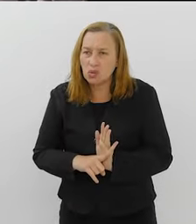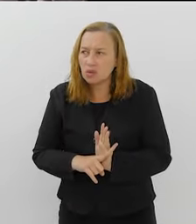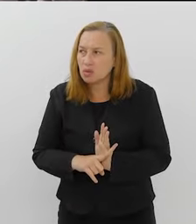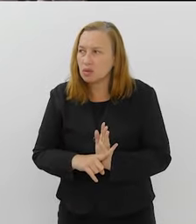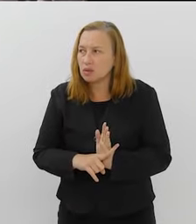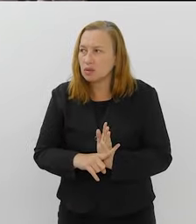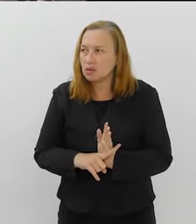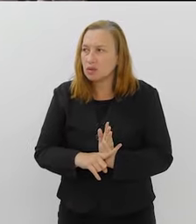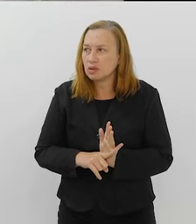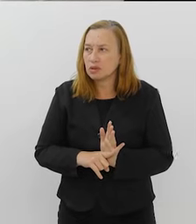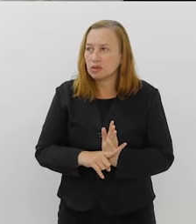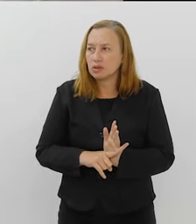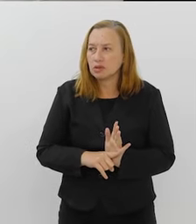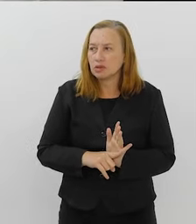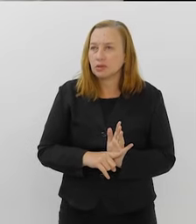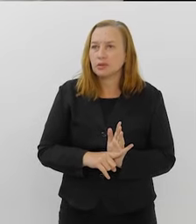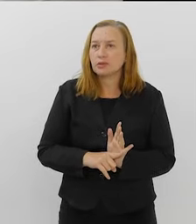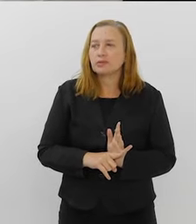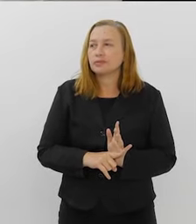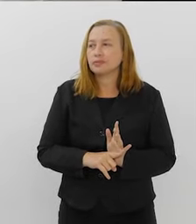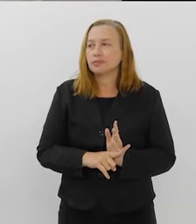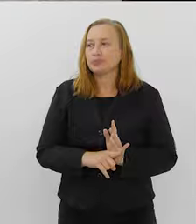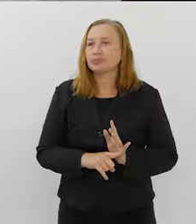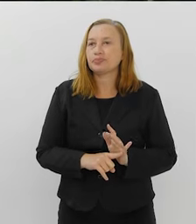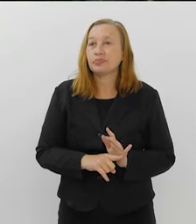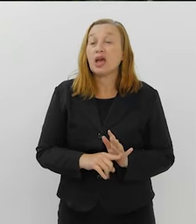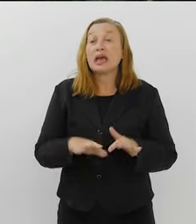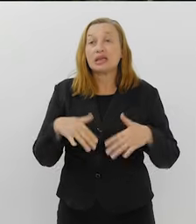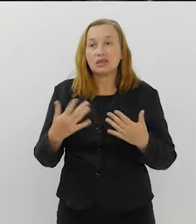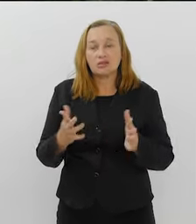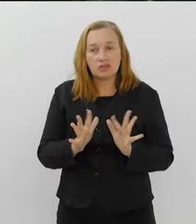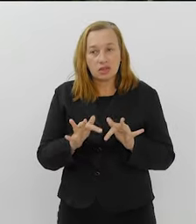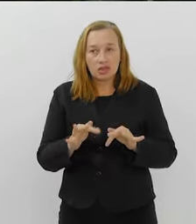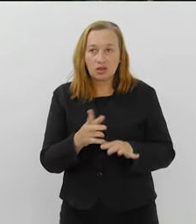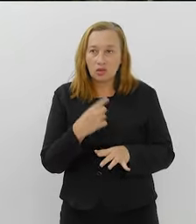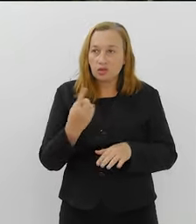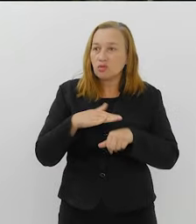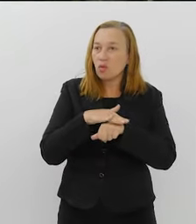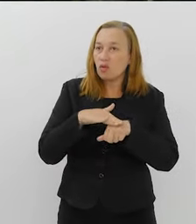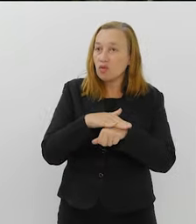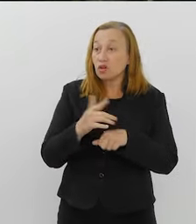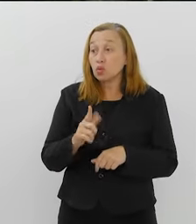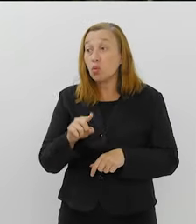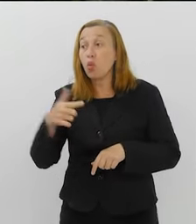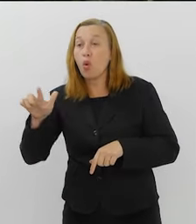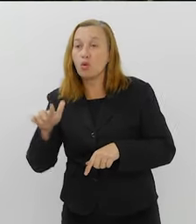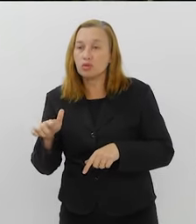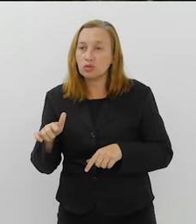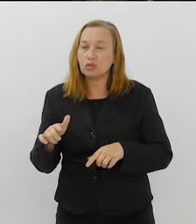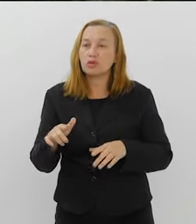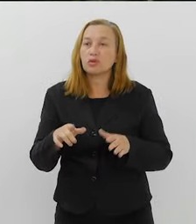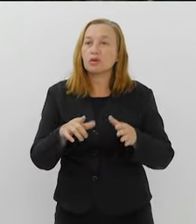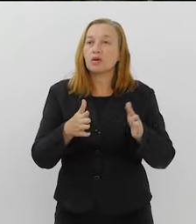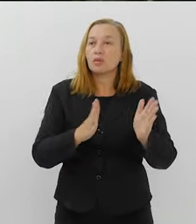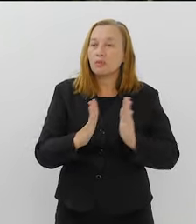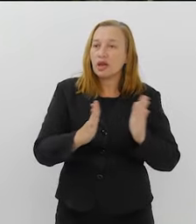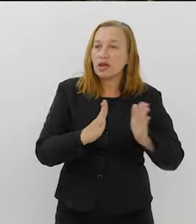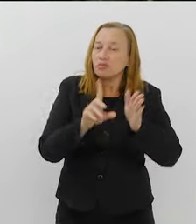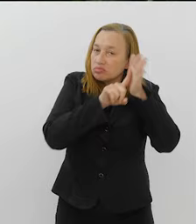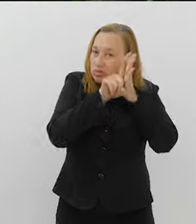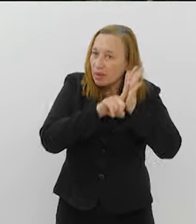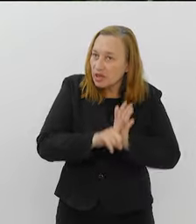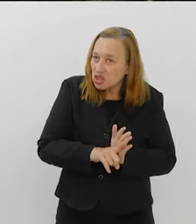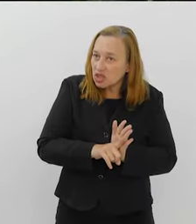rios? Então, isso que eu queria perguntar para vocês, até para a gente encerrar a nossa conversa. Vai ser um próximo passo da pesquisa, ou uma nova